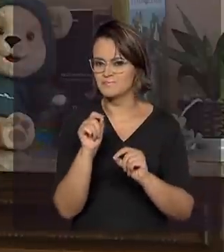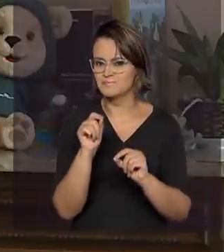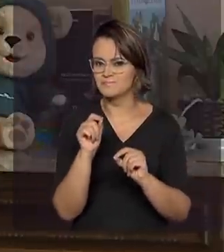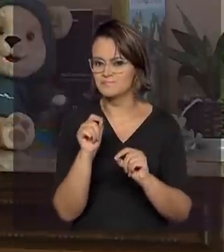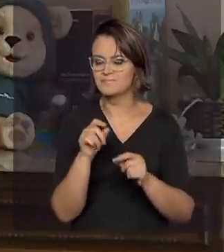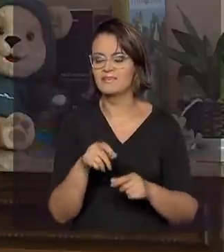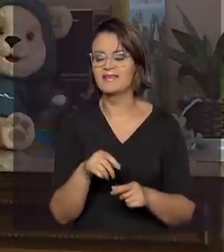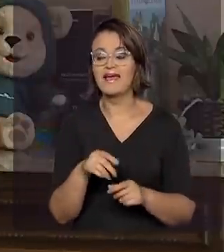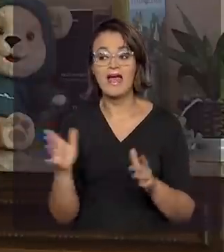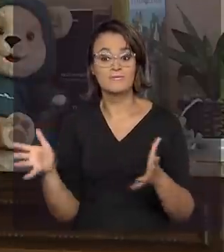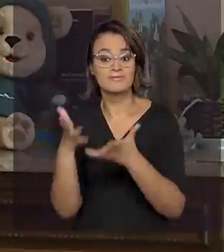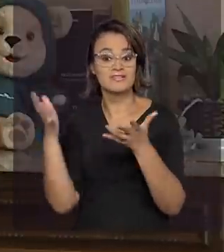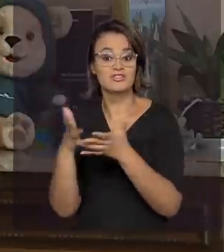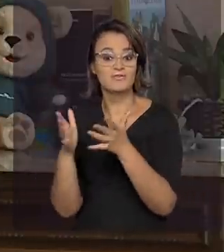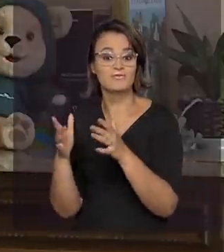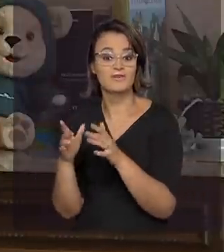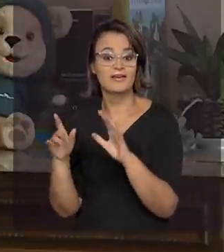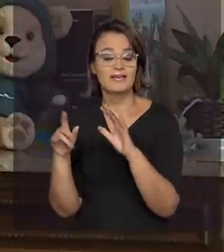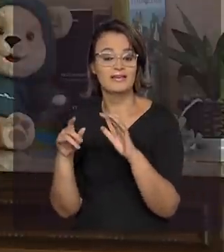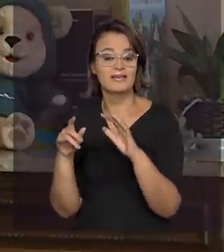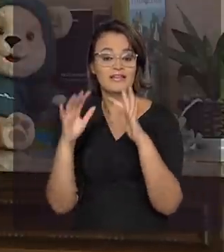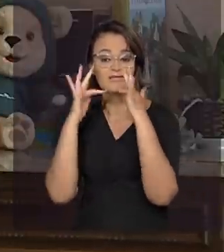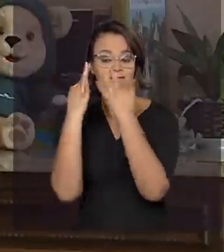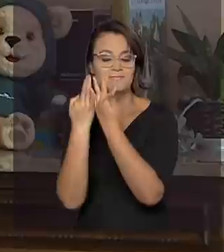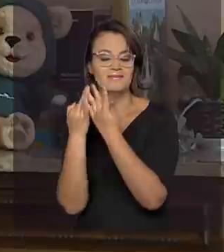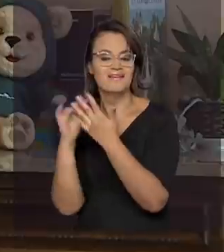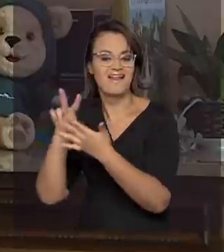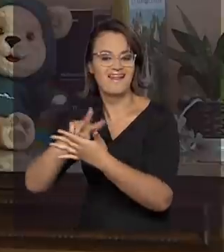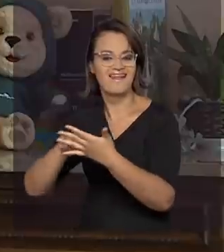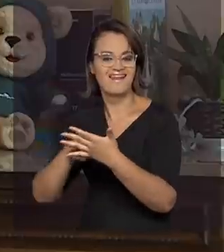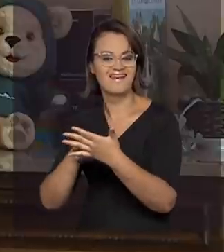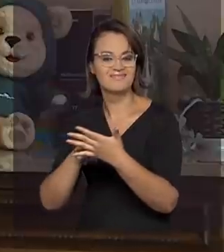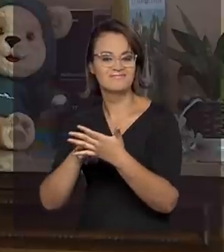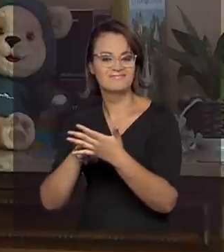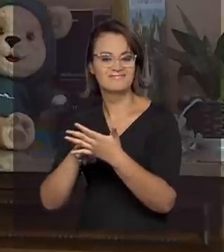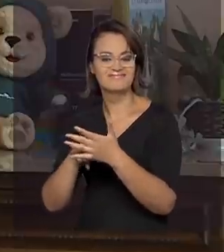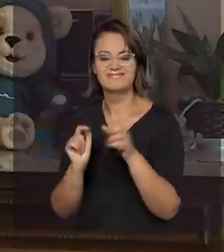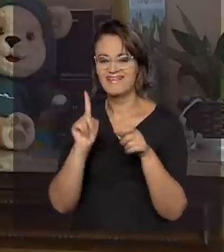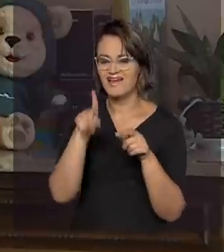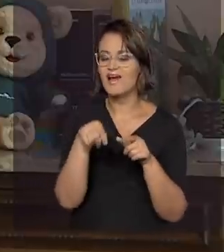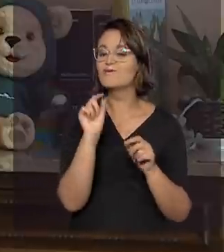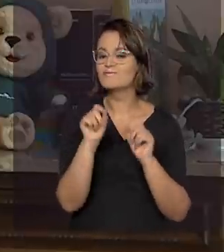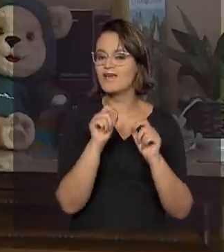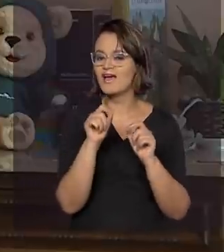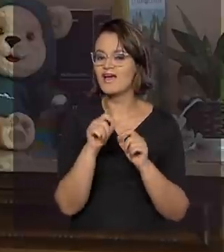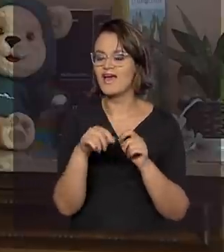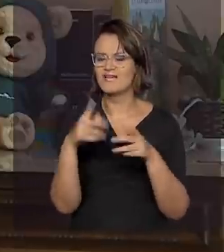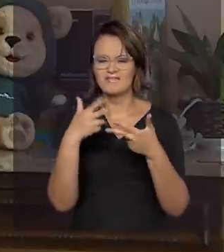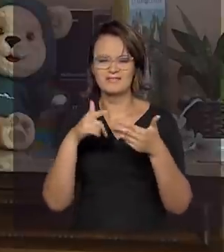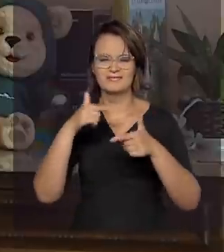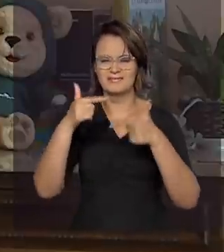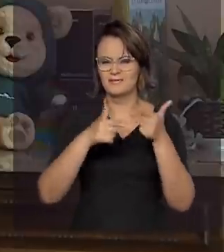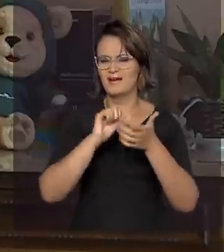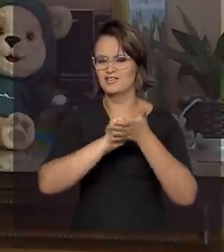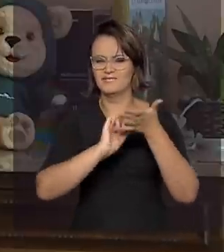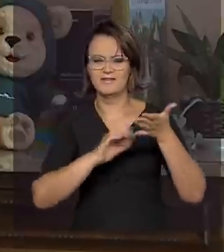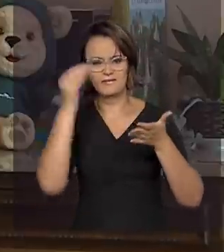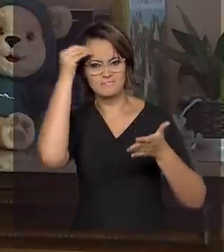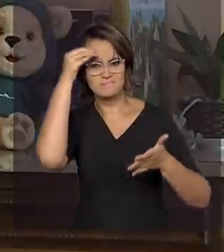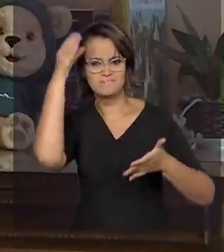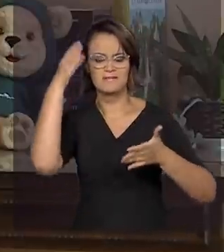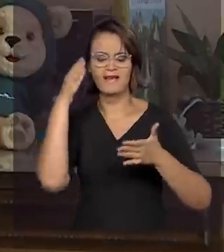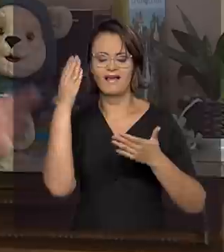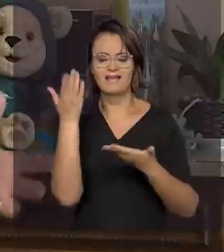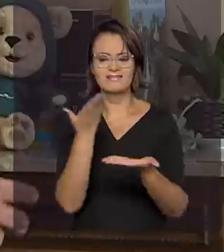promove práticas de literacia familiar, ou seja, aquele conjunto de atividades, conhecimentos